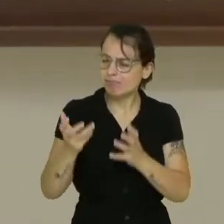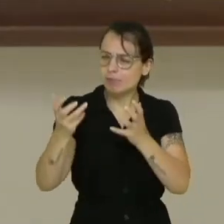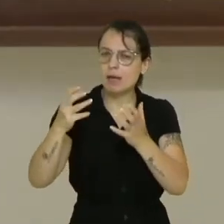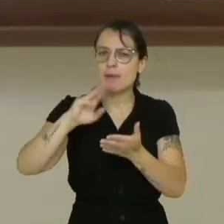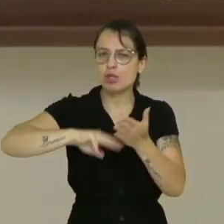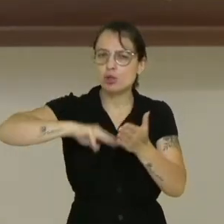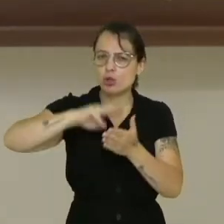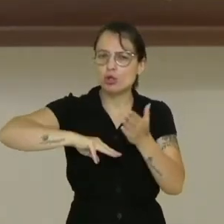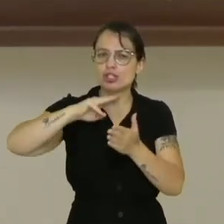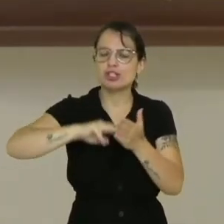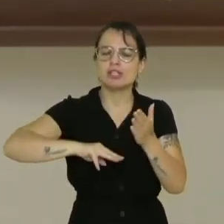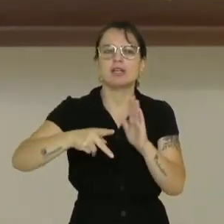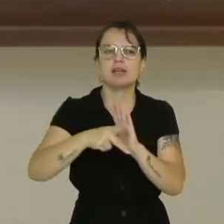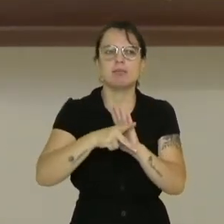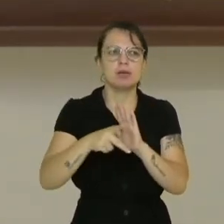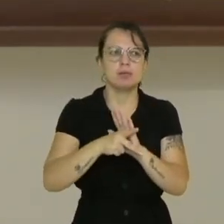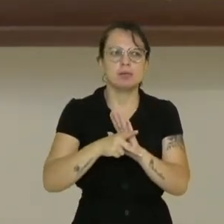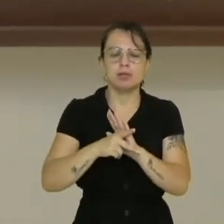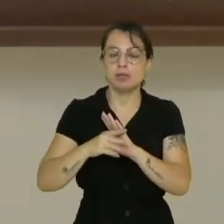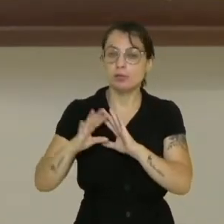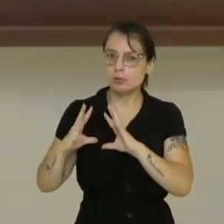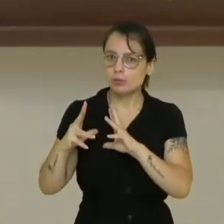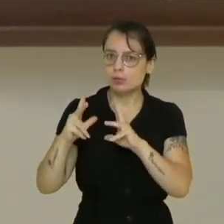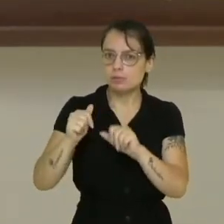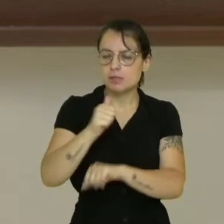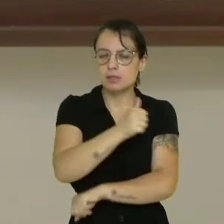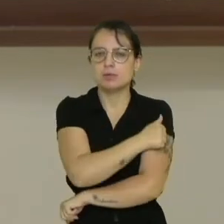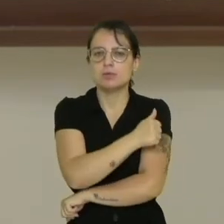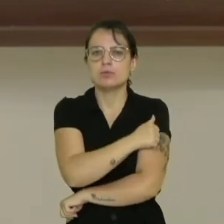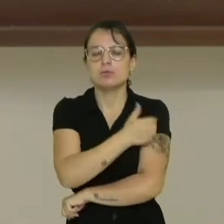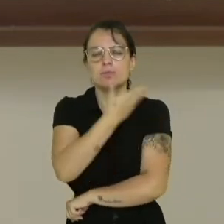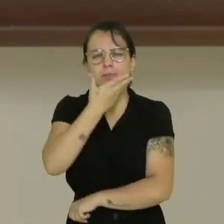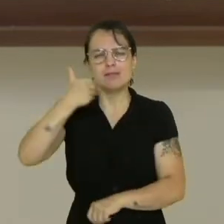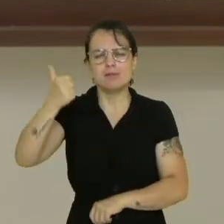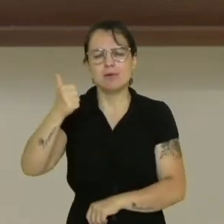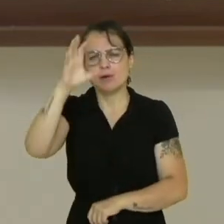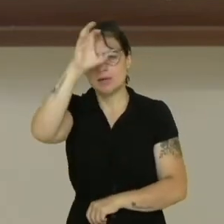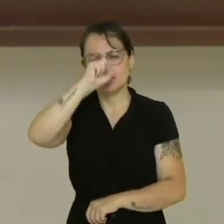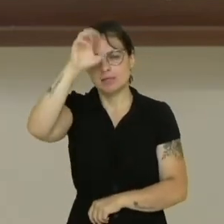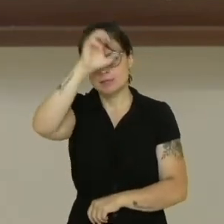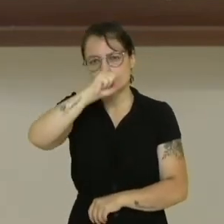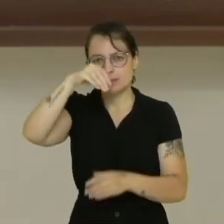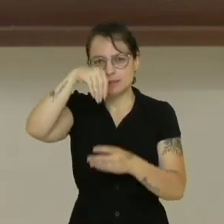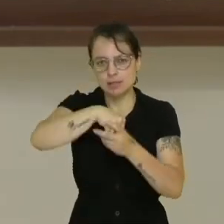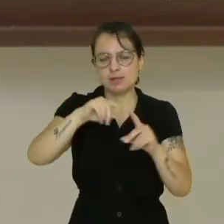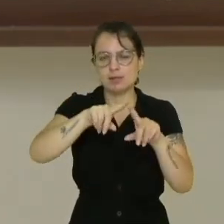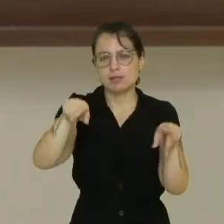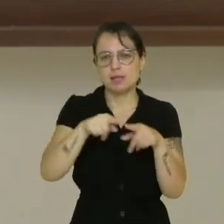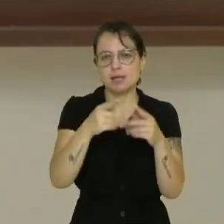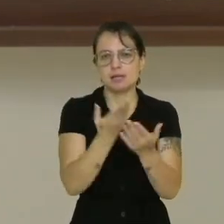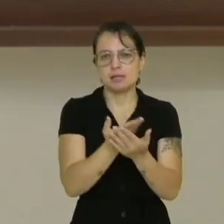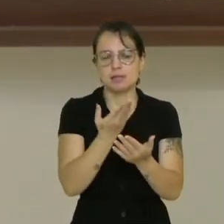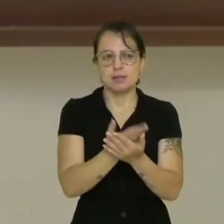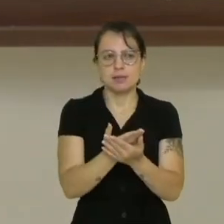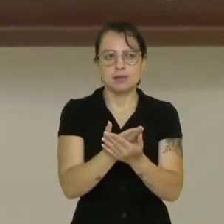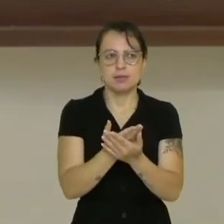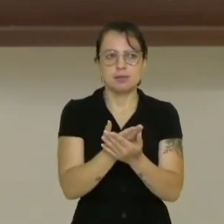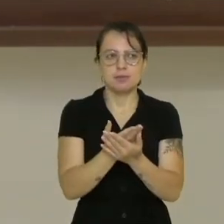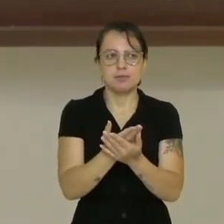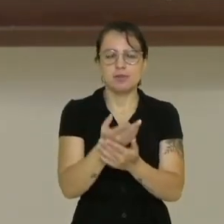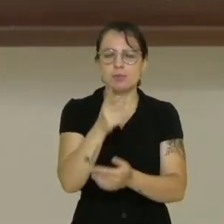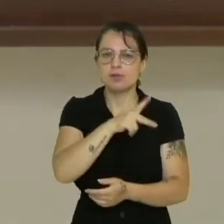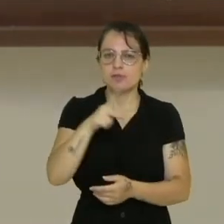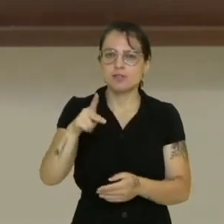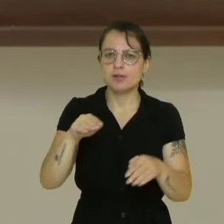protagonistas possam, poxa vida, passar ali por um ótimo ensino e aprendizagem em sala de aula e o professor mediano em sala de aula,